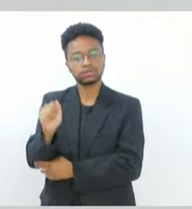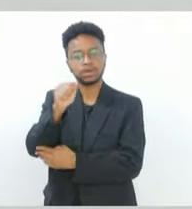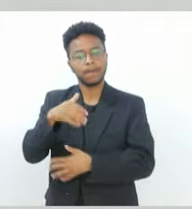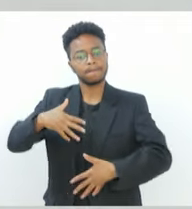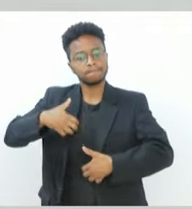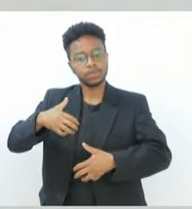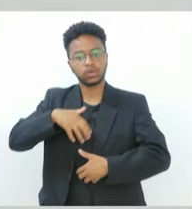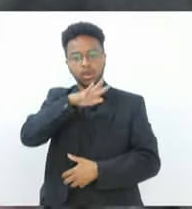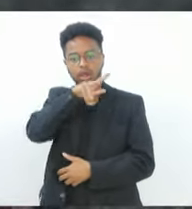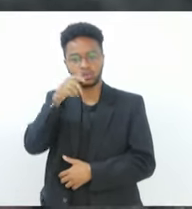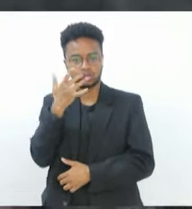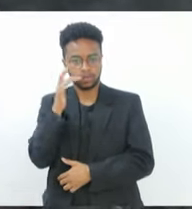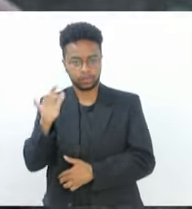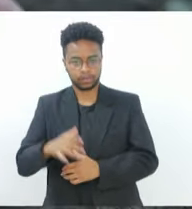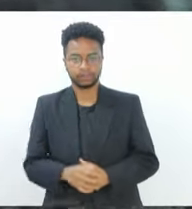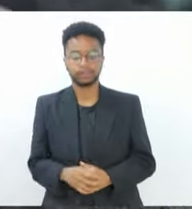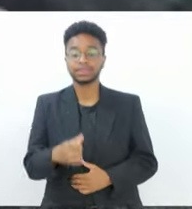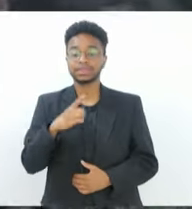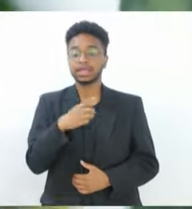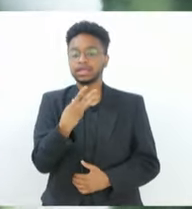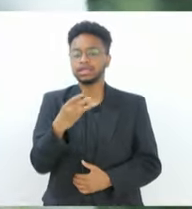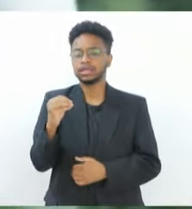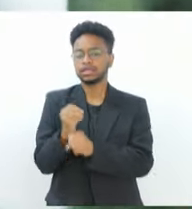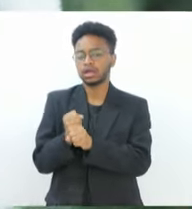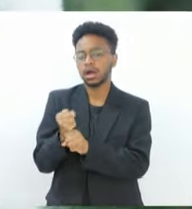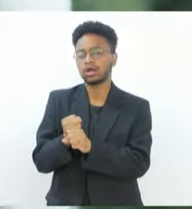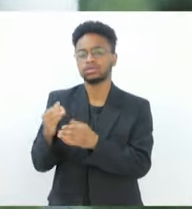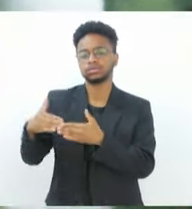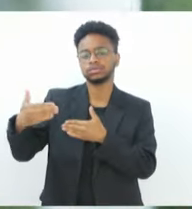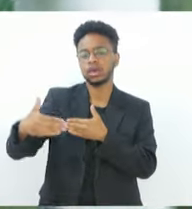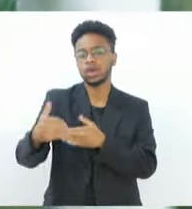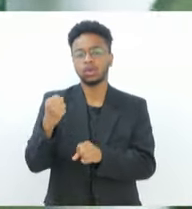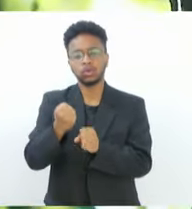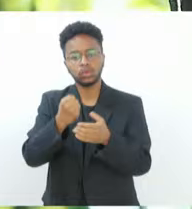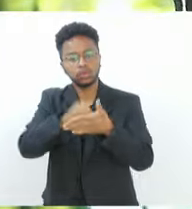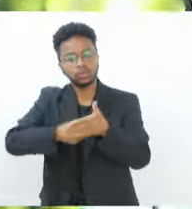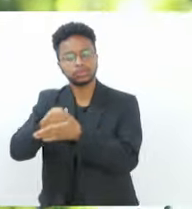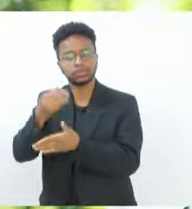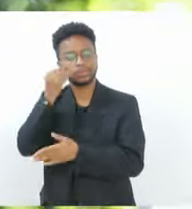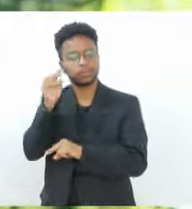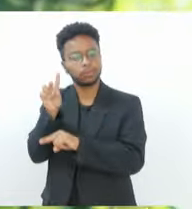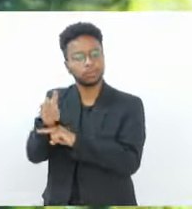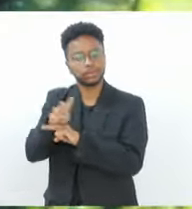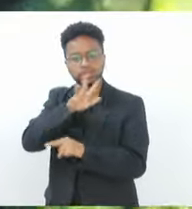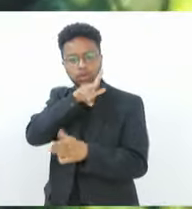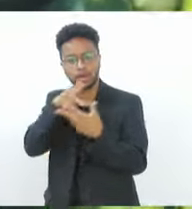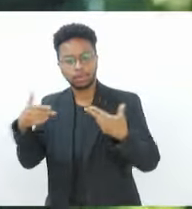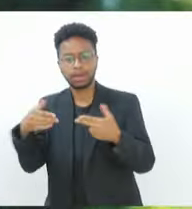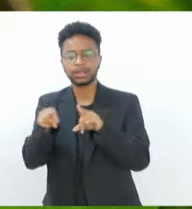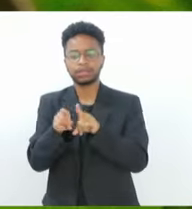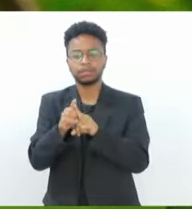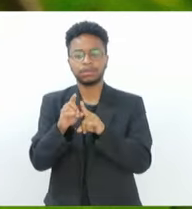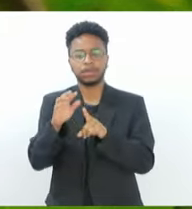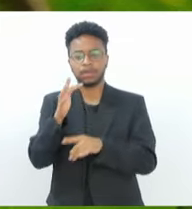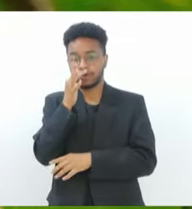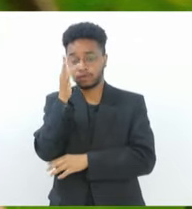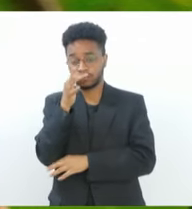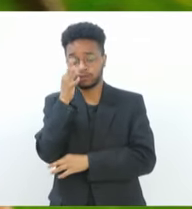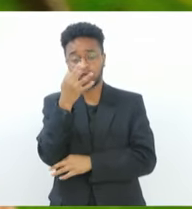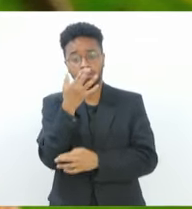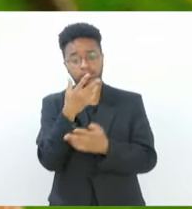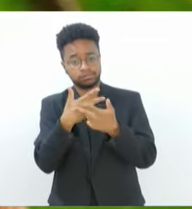Mico Leão Dourado. São mais de 30 anos de luta pela conservação da espécie e da flora local. Hoje a